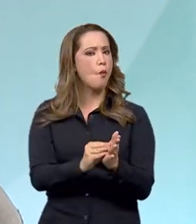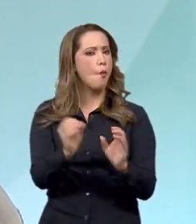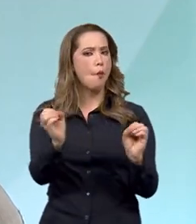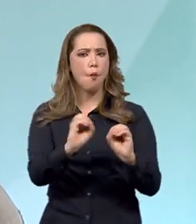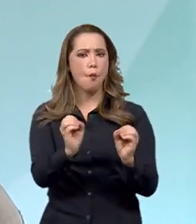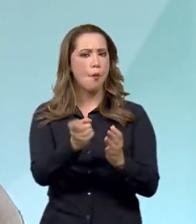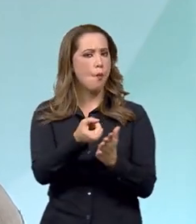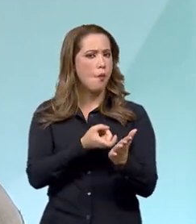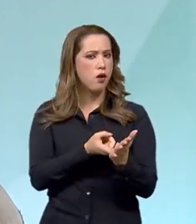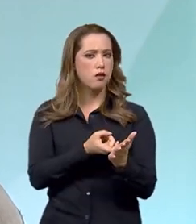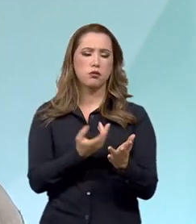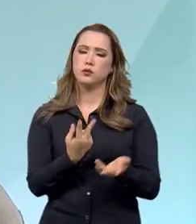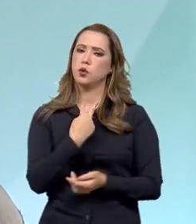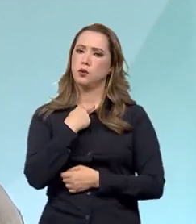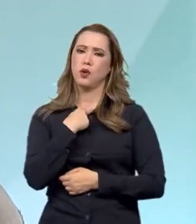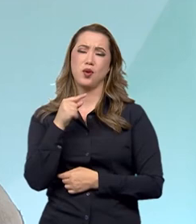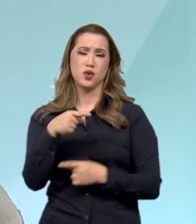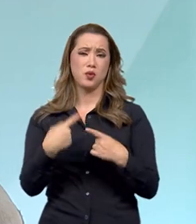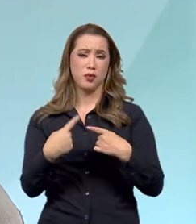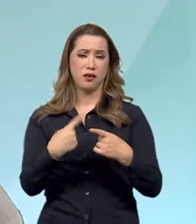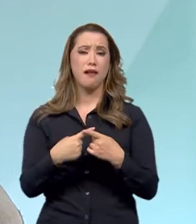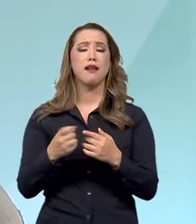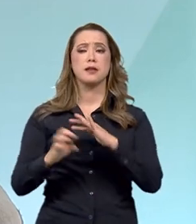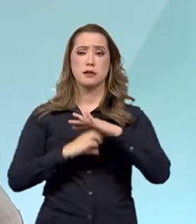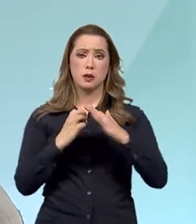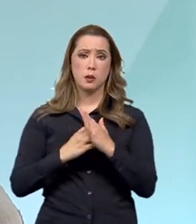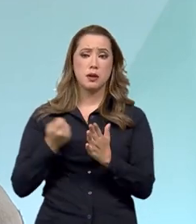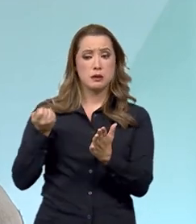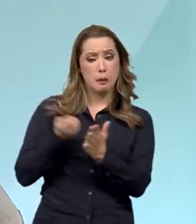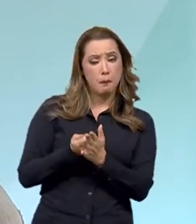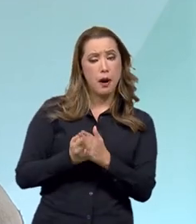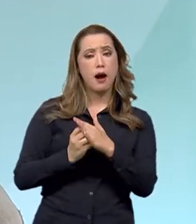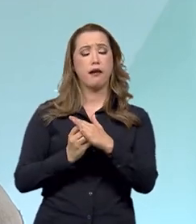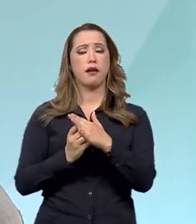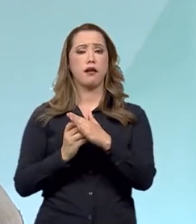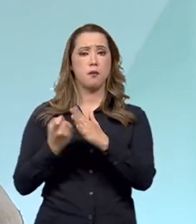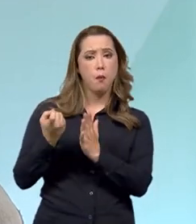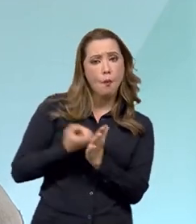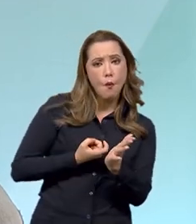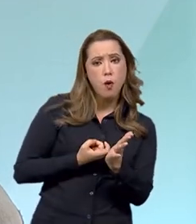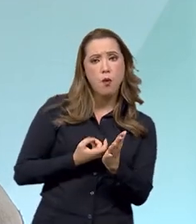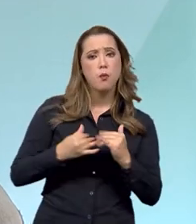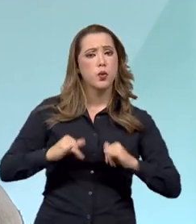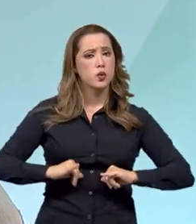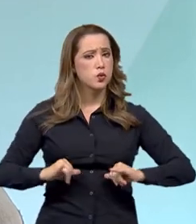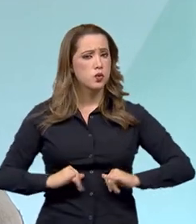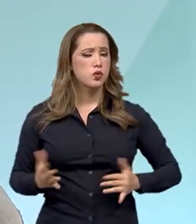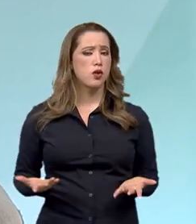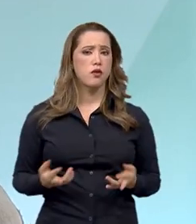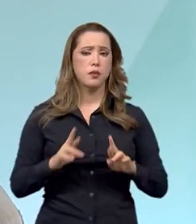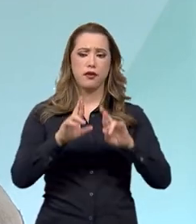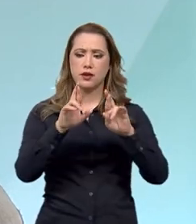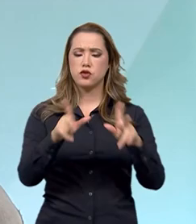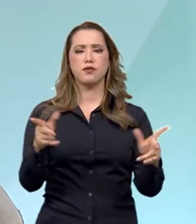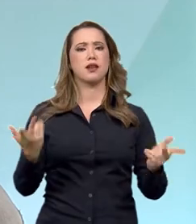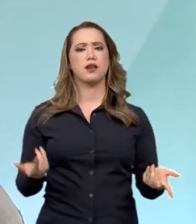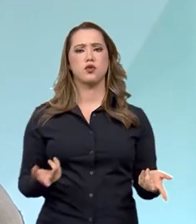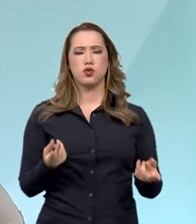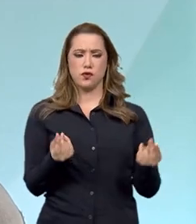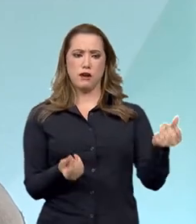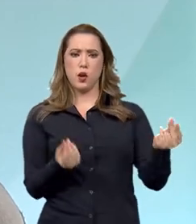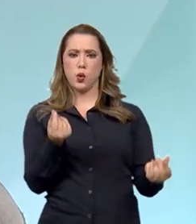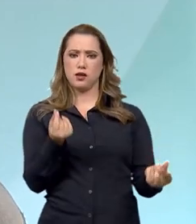realmente há um desequilíbrio concorrencial quando esses produtos entram sem a sua tributação, mas também proteger a